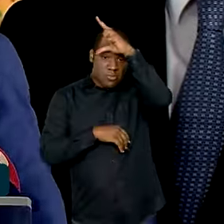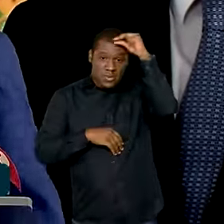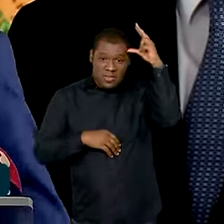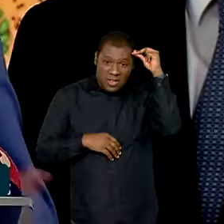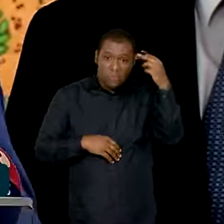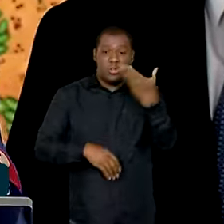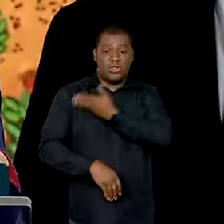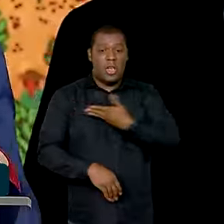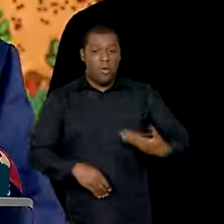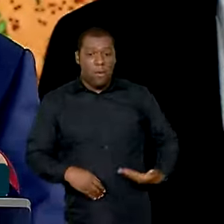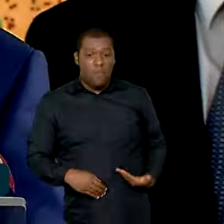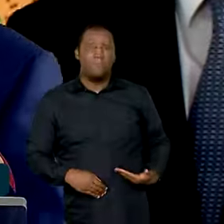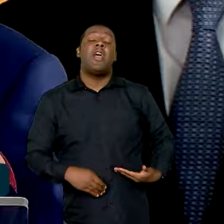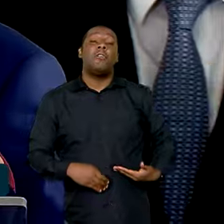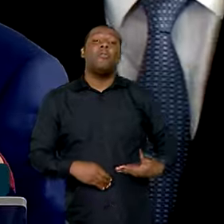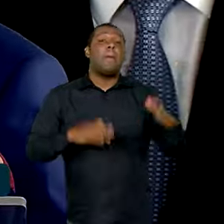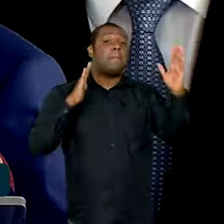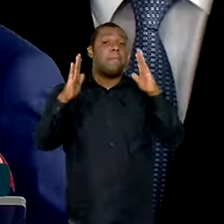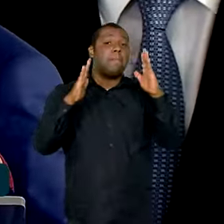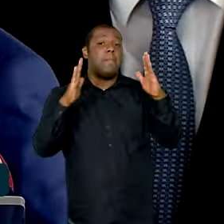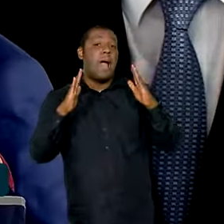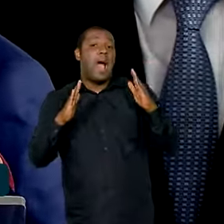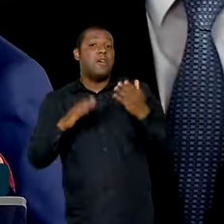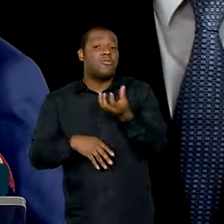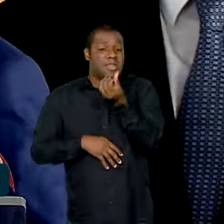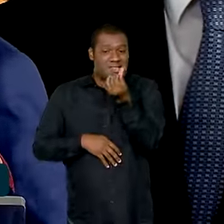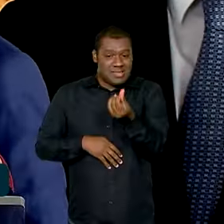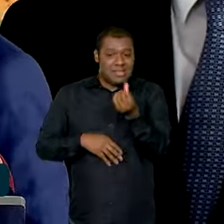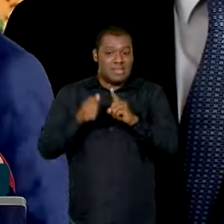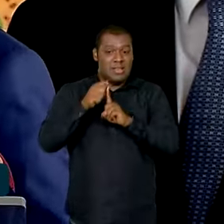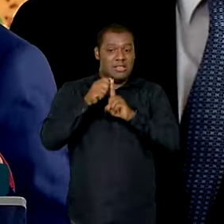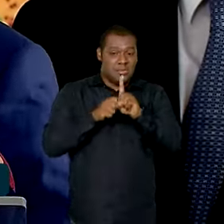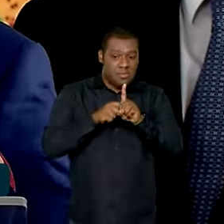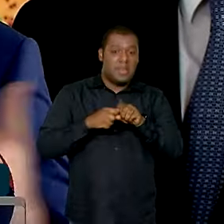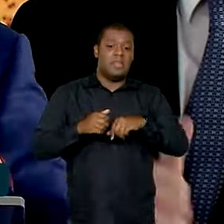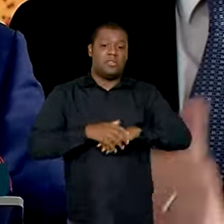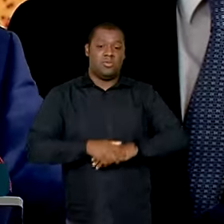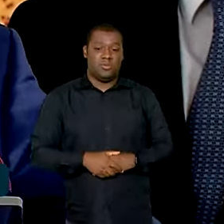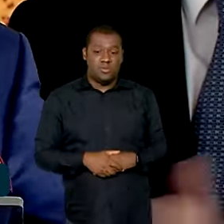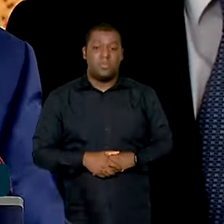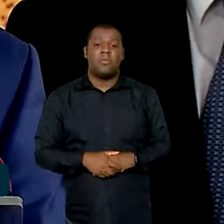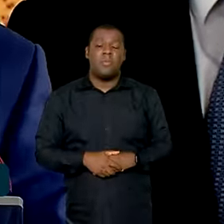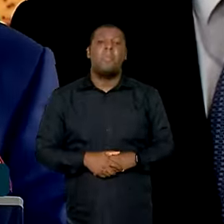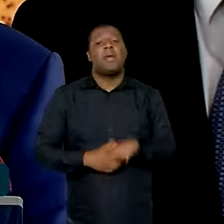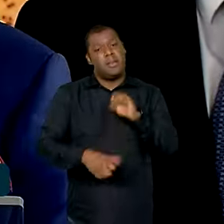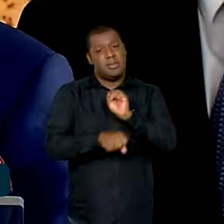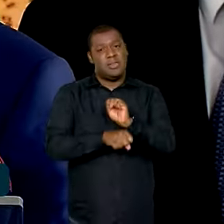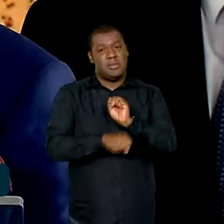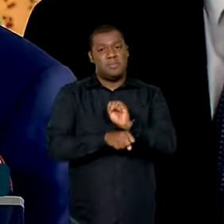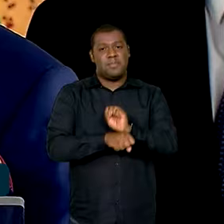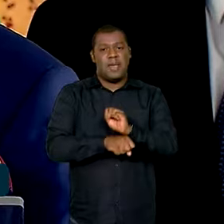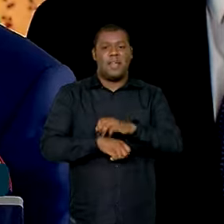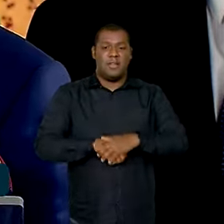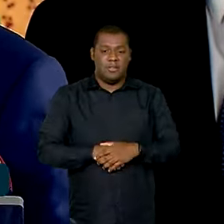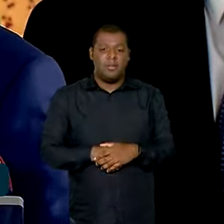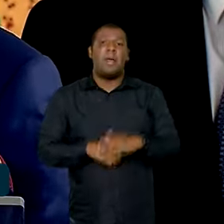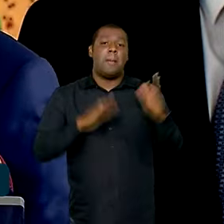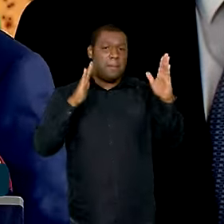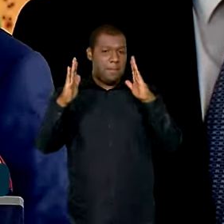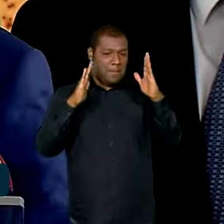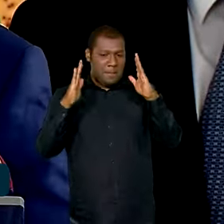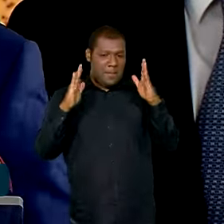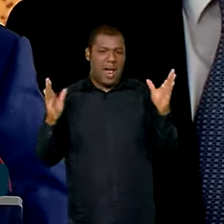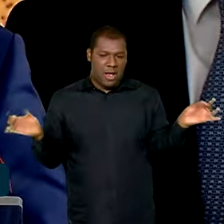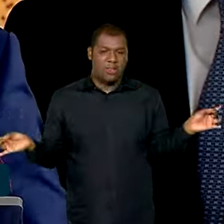de Estado de 150 dias, que deve, nós estamos na metade exata do prazo, tem aí para que, temos mais o restinho de